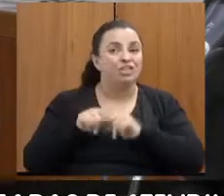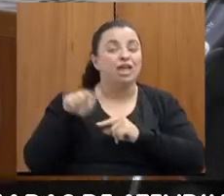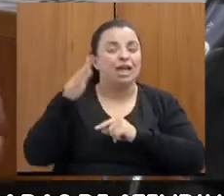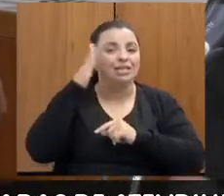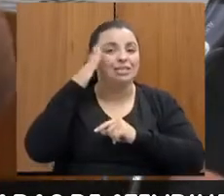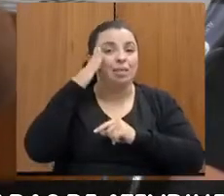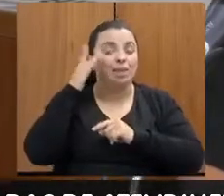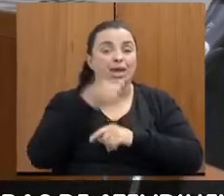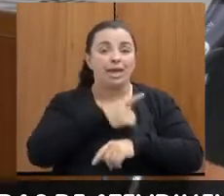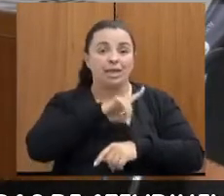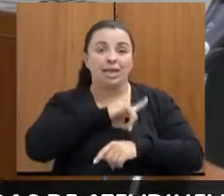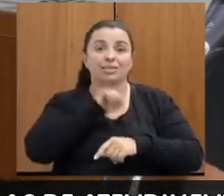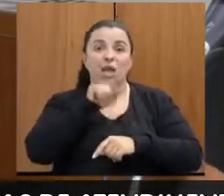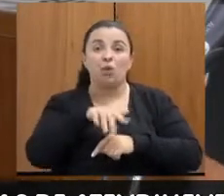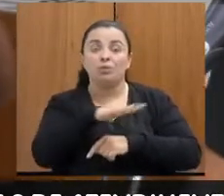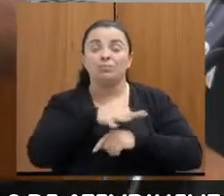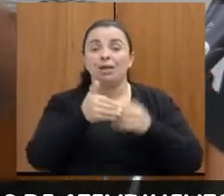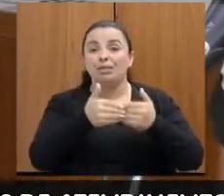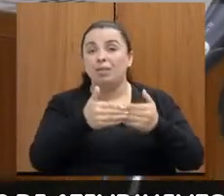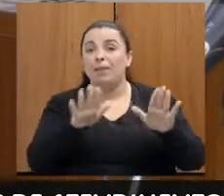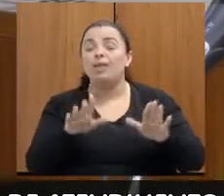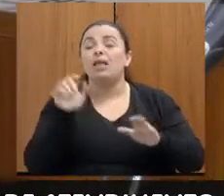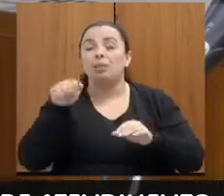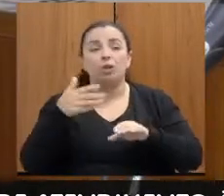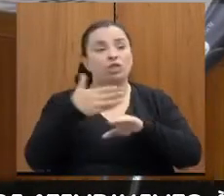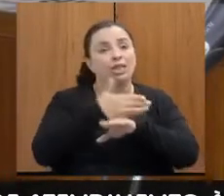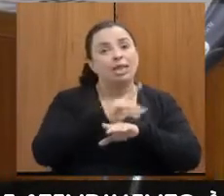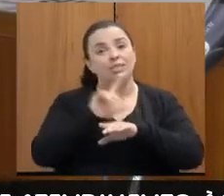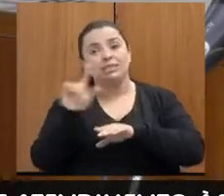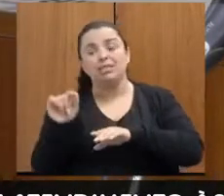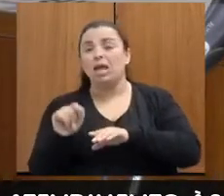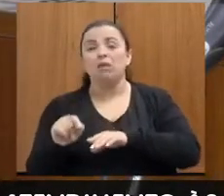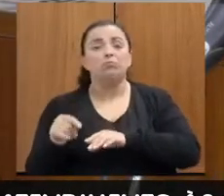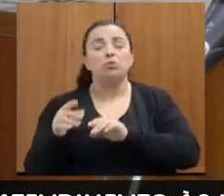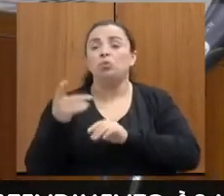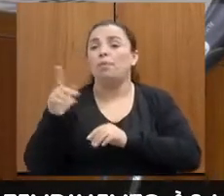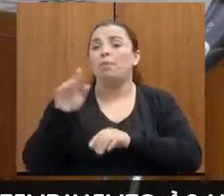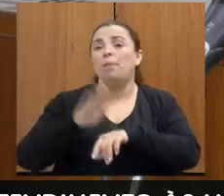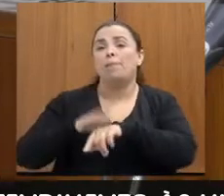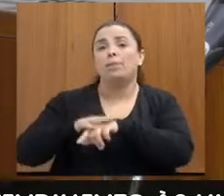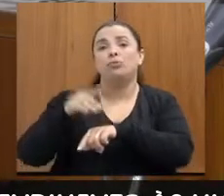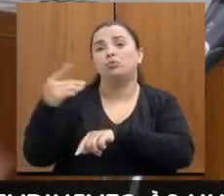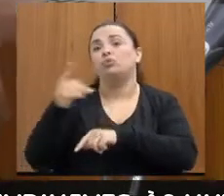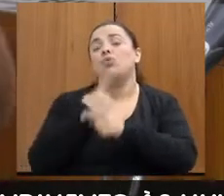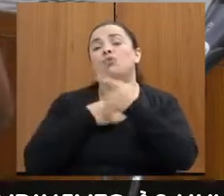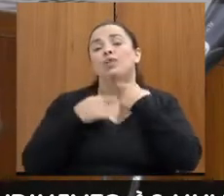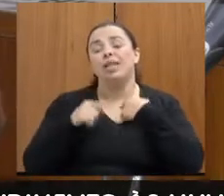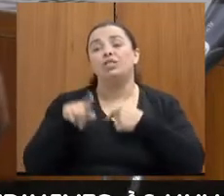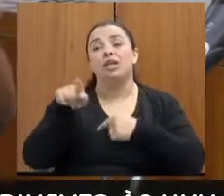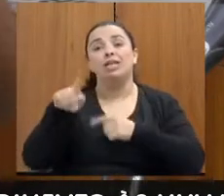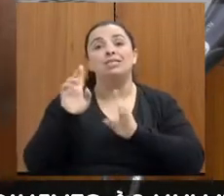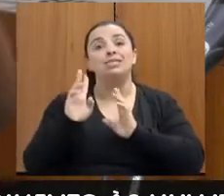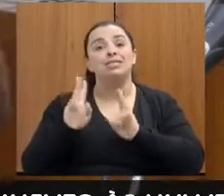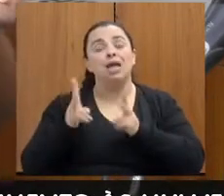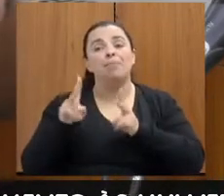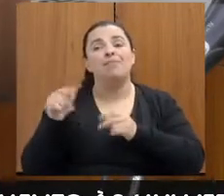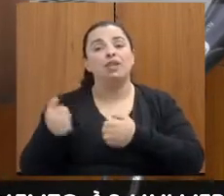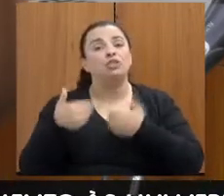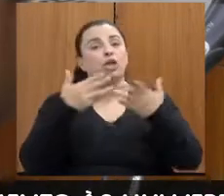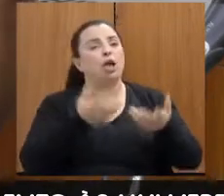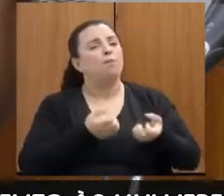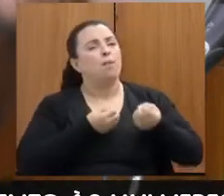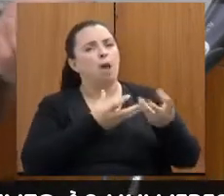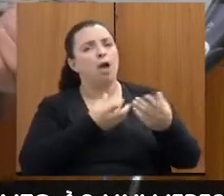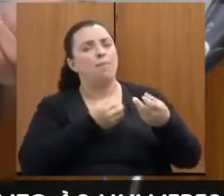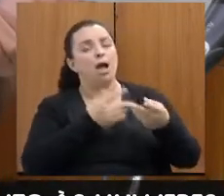é espaço aberto e que ela pode encontrar apoio ali a hora que ela precisar e que ela quiser ser ouvida, respeitada e que, acima de tudo,